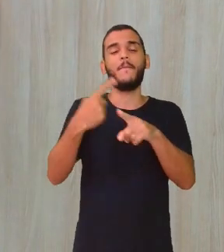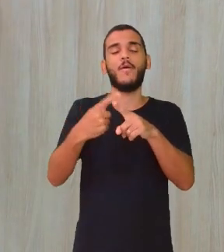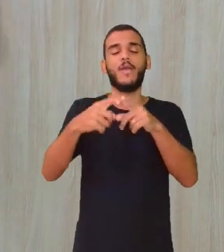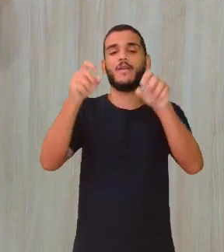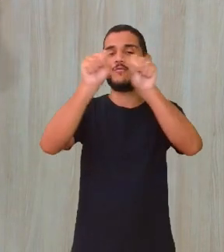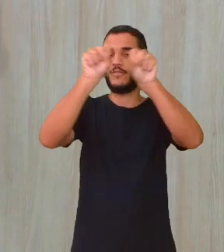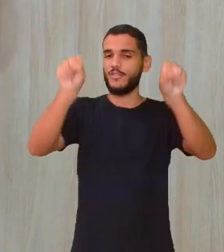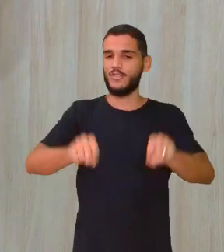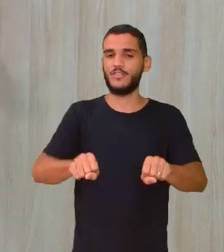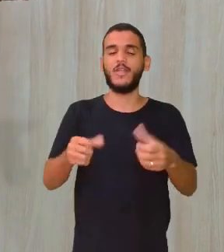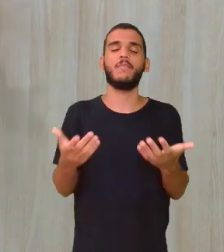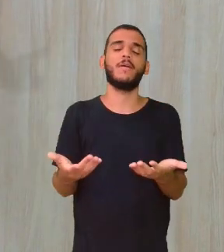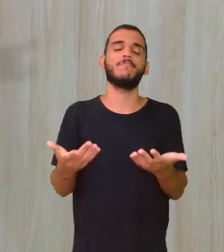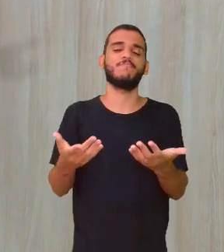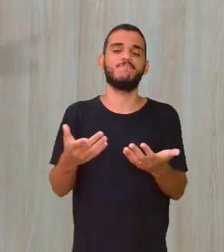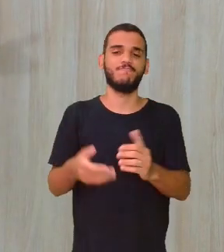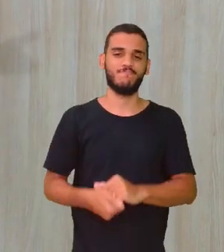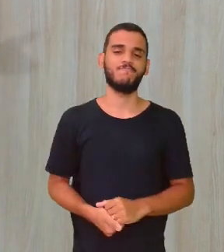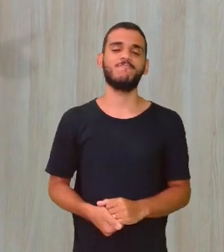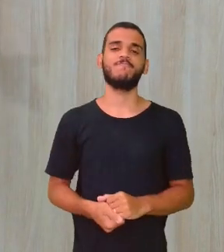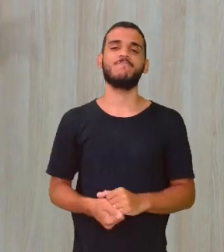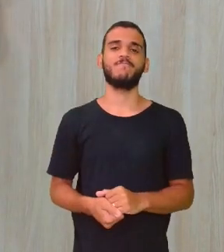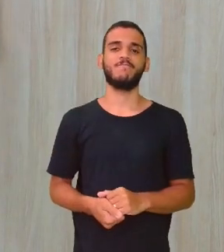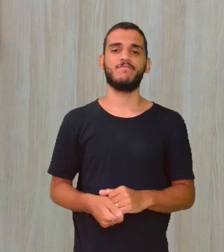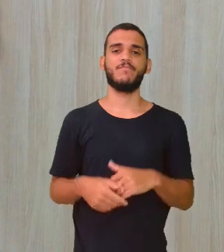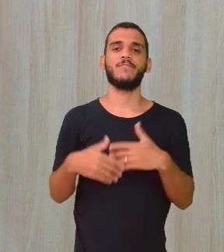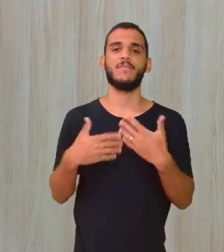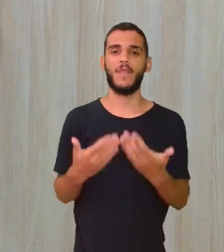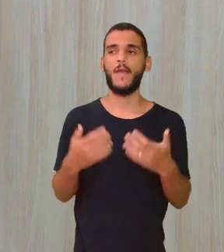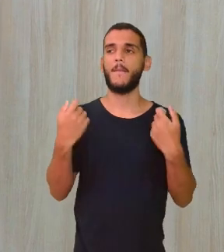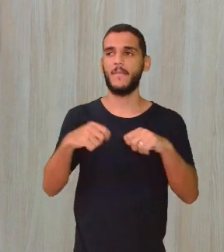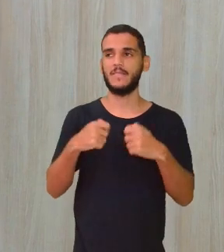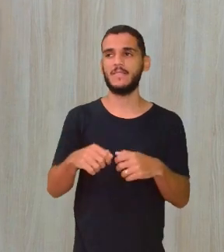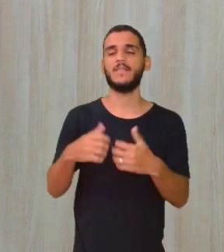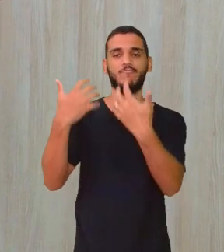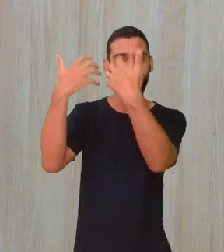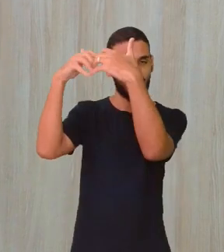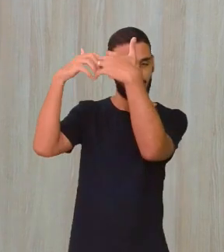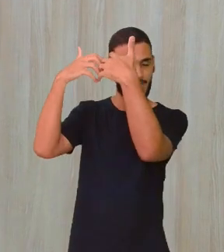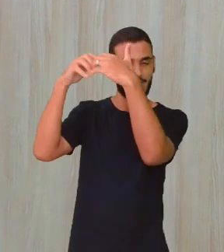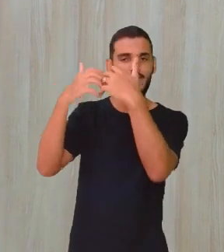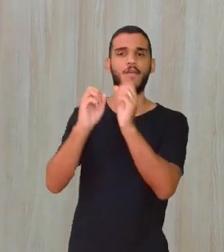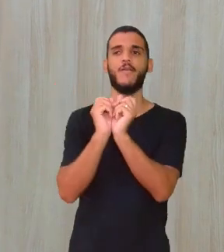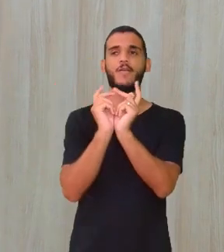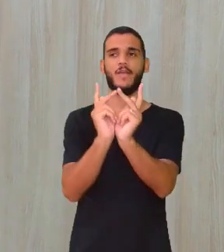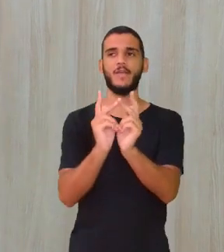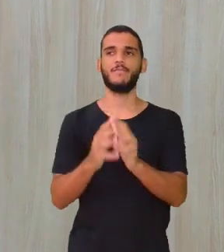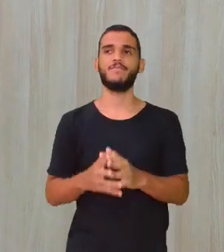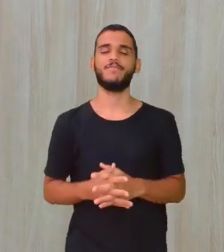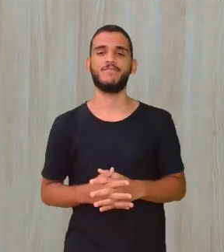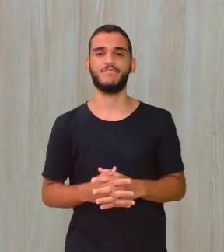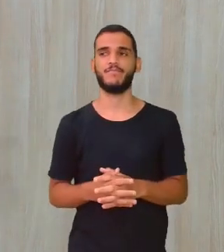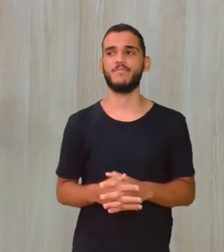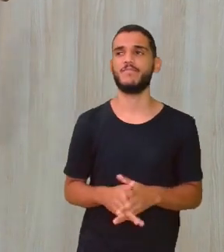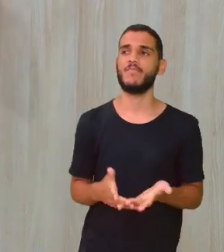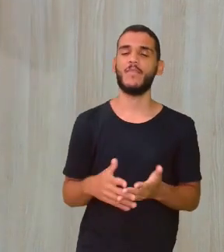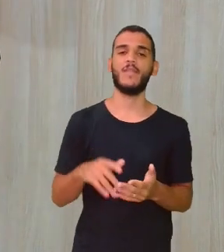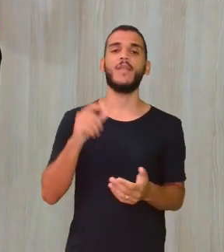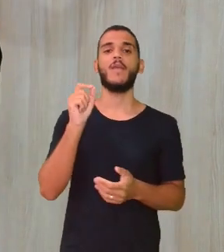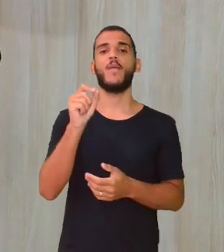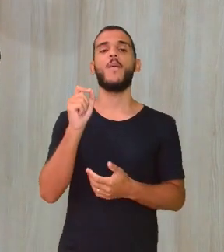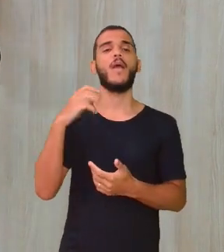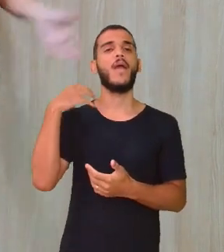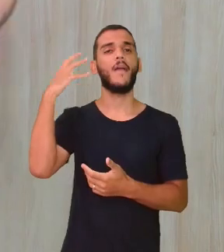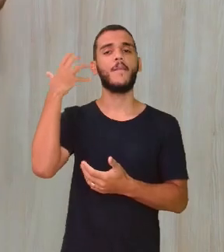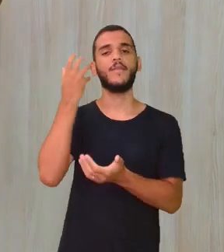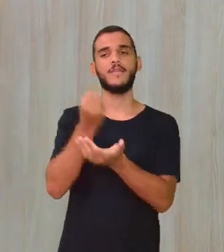continuam sendo completamente explorados. E a precisa muito refletir sobre isso. E aqui, e o podcast, né? Que eu falei